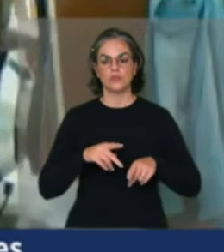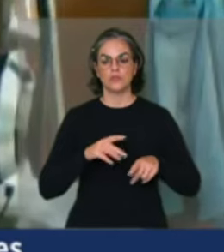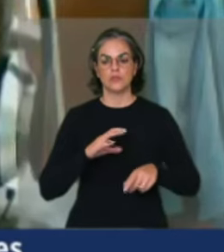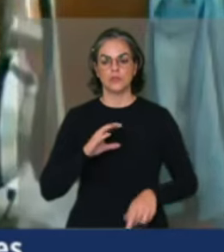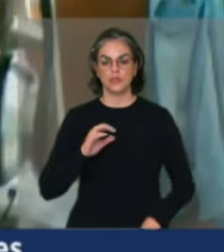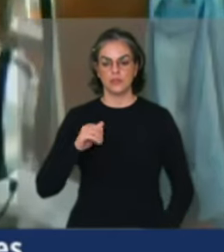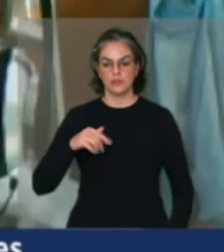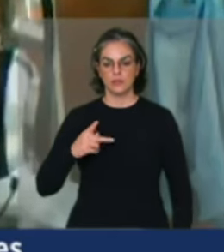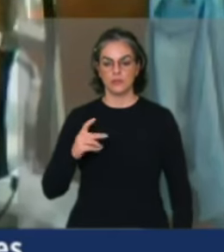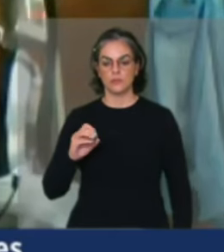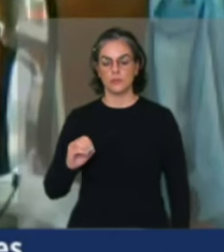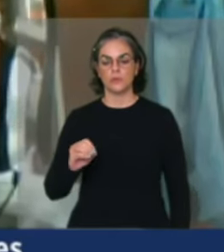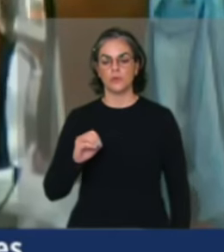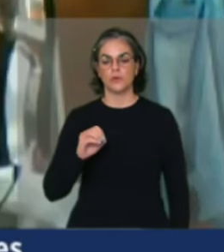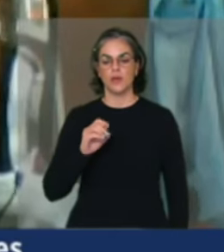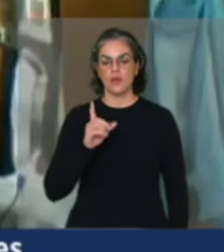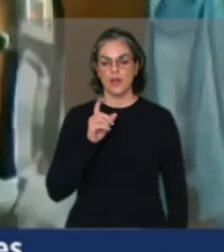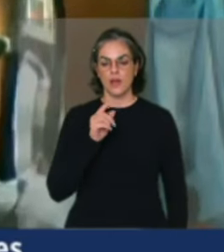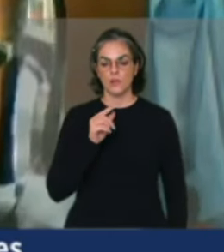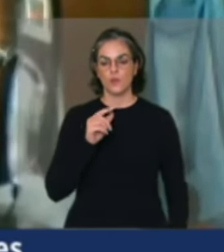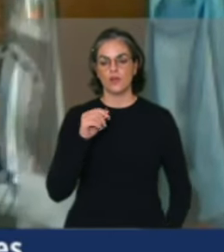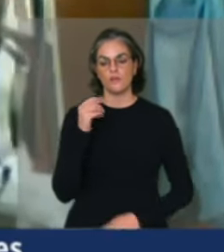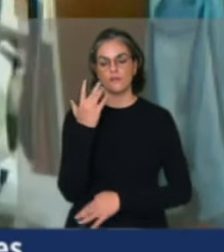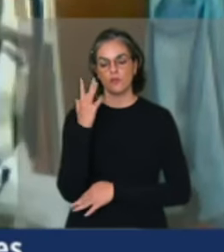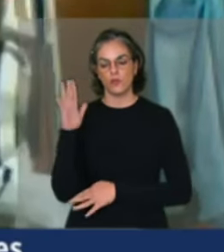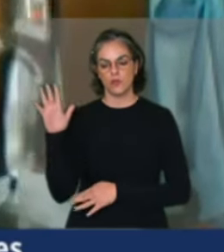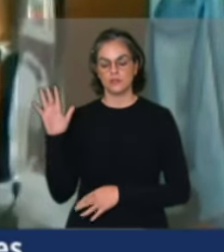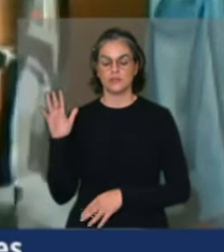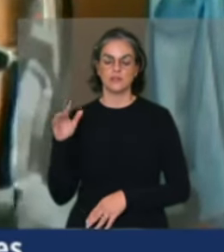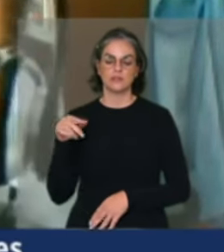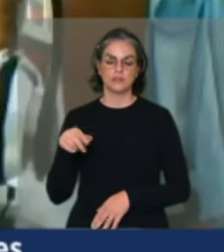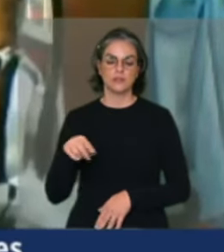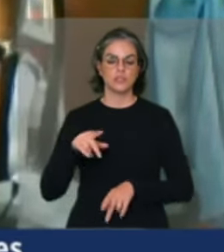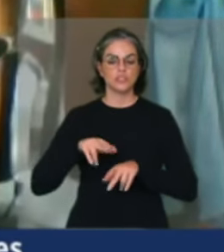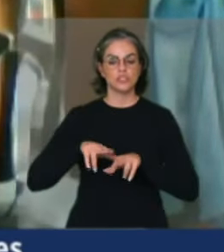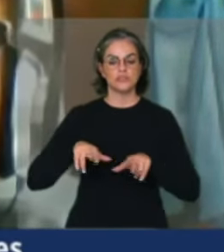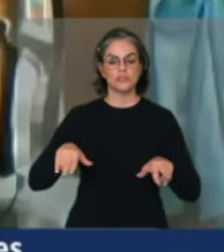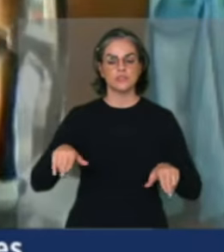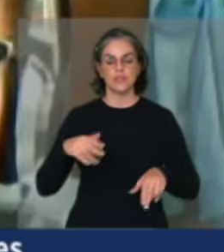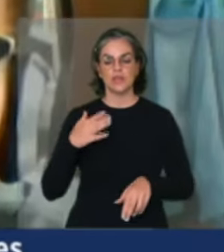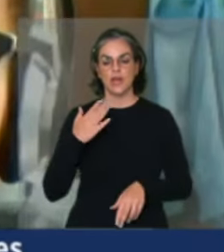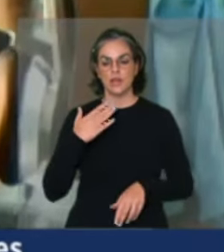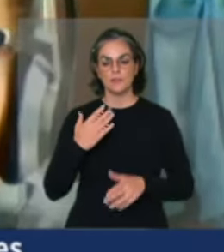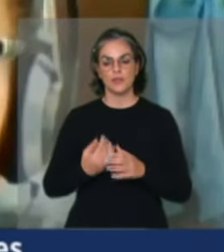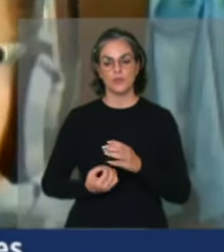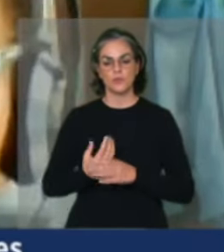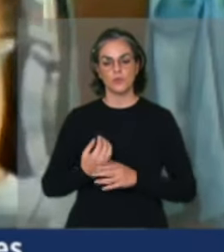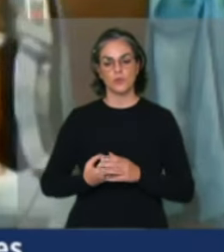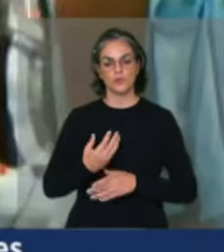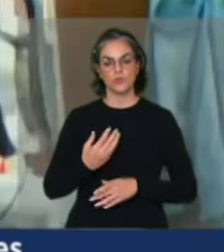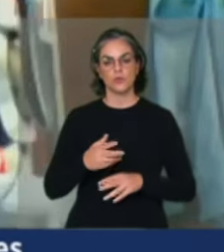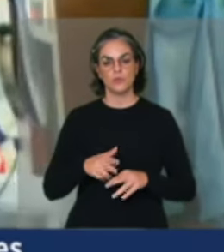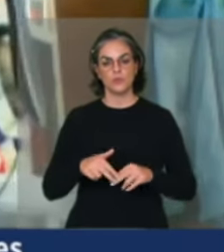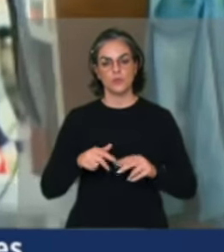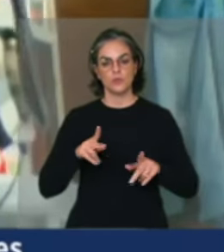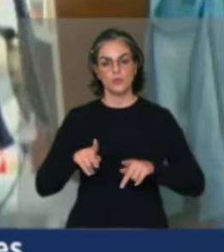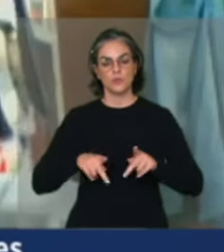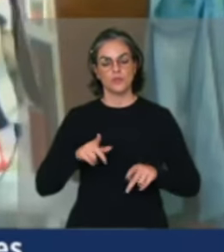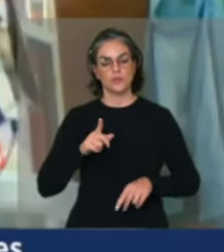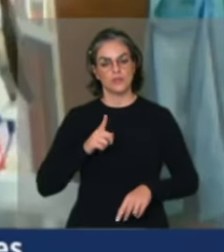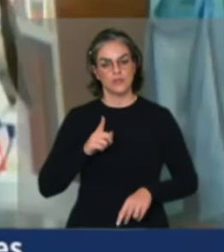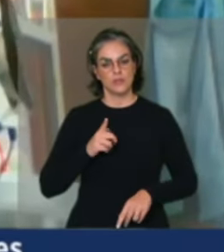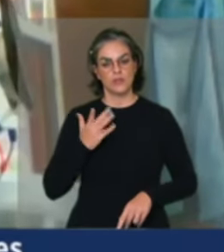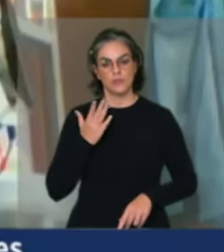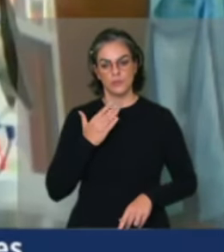diversidade, quem produz, a diversidade dos alimentos que chega na mesa do povo brasileiro. Somos nós